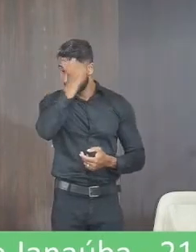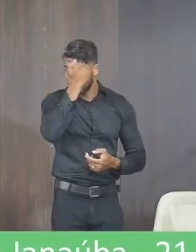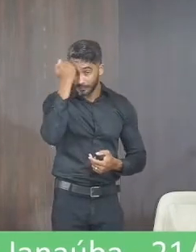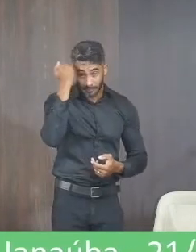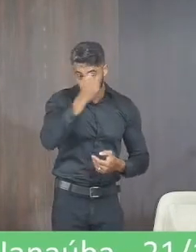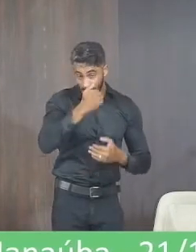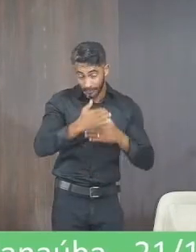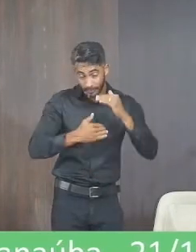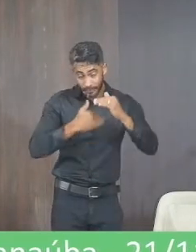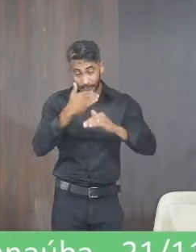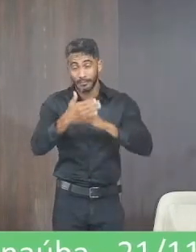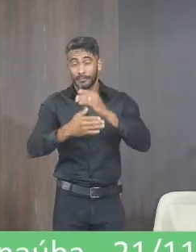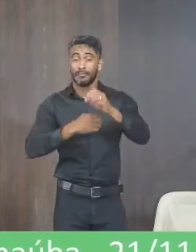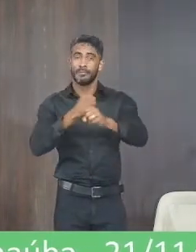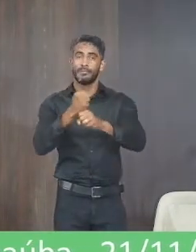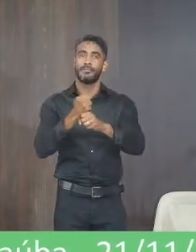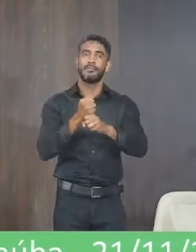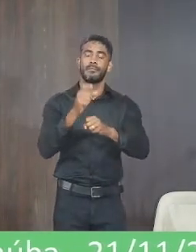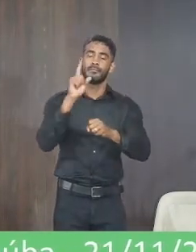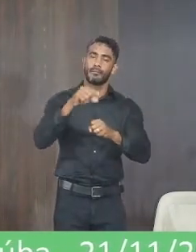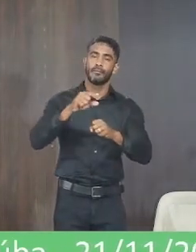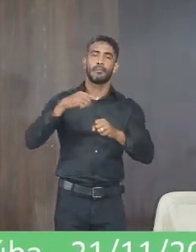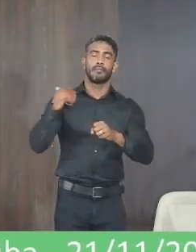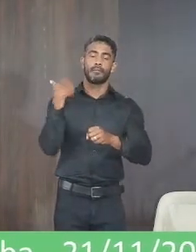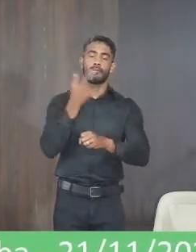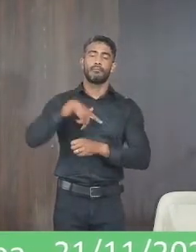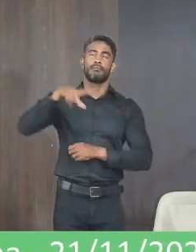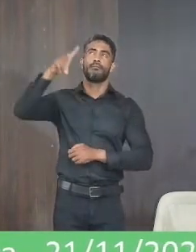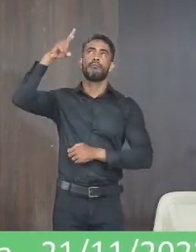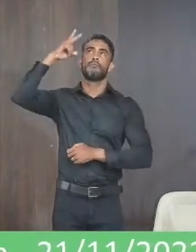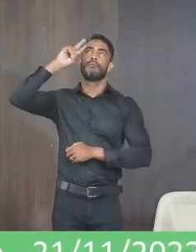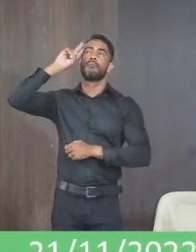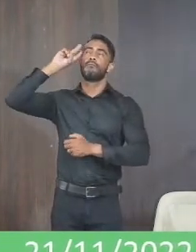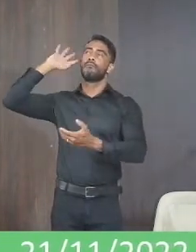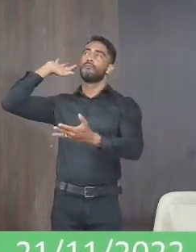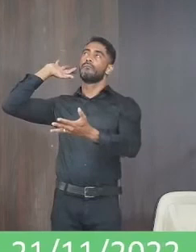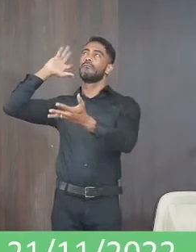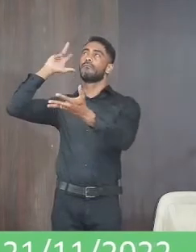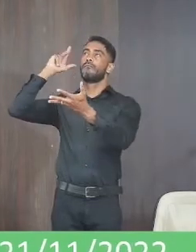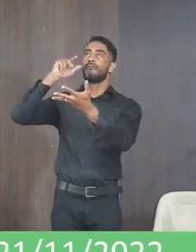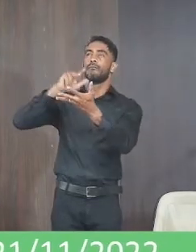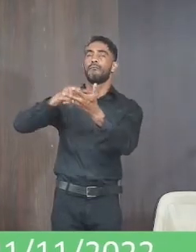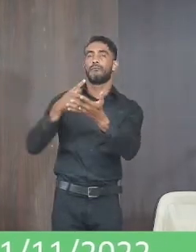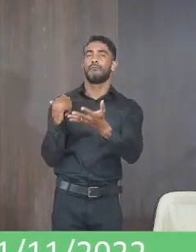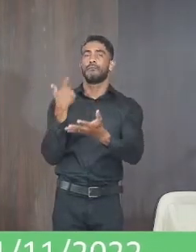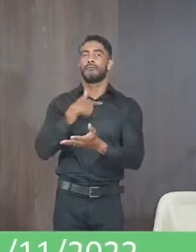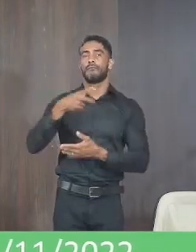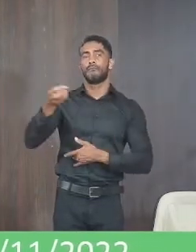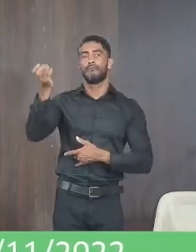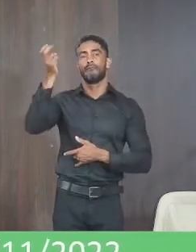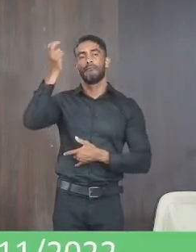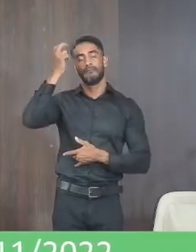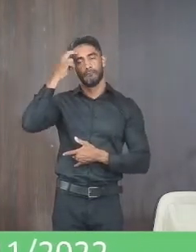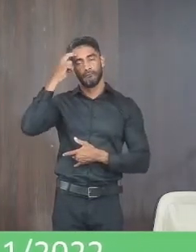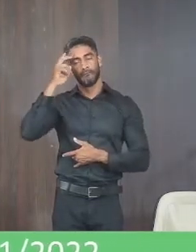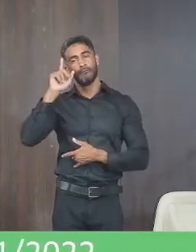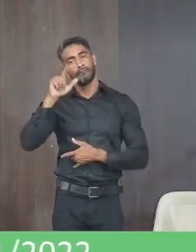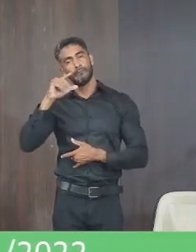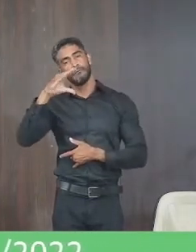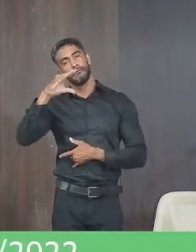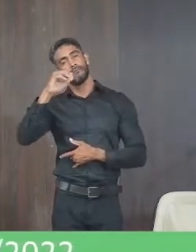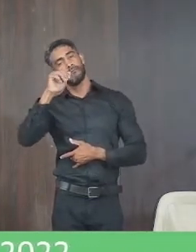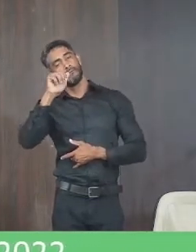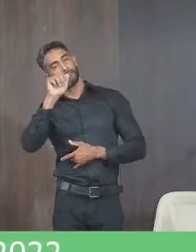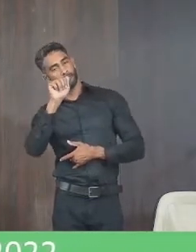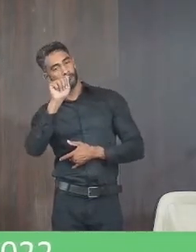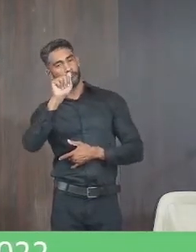com o decorrer dos anos são as nossas histórias a nossa cultura e isso a Carmelina faz muito